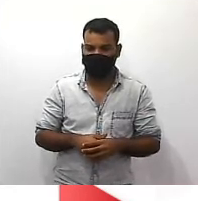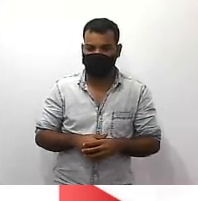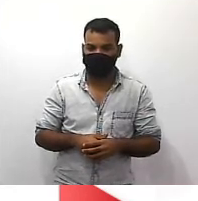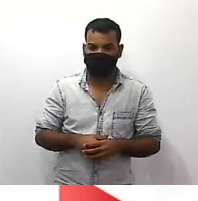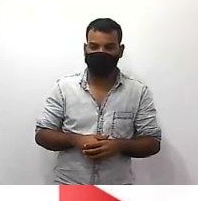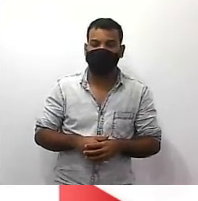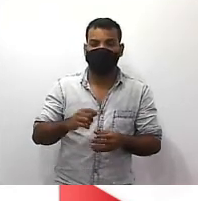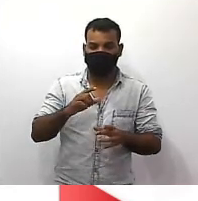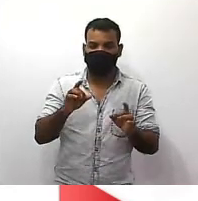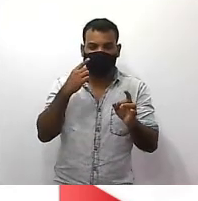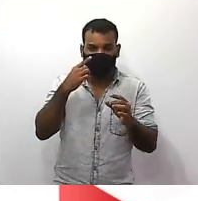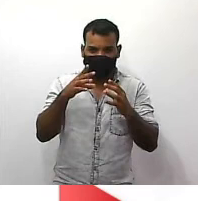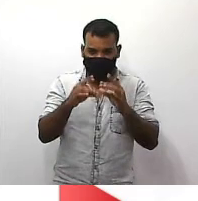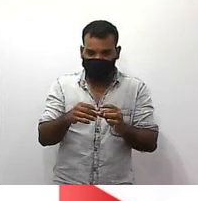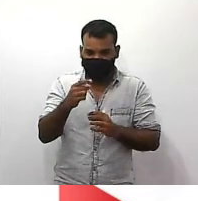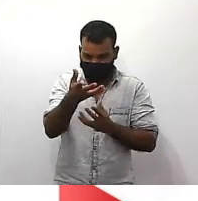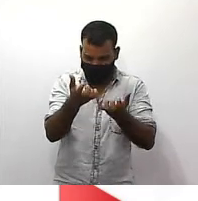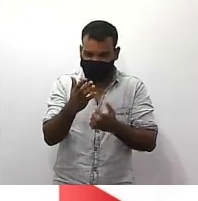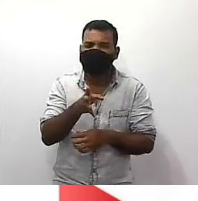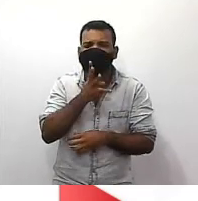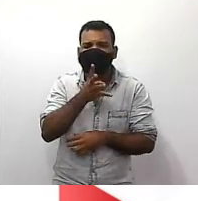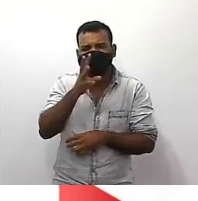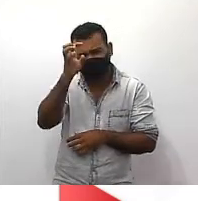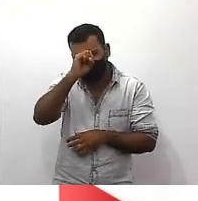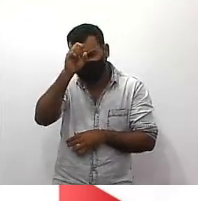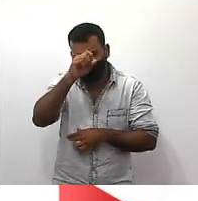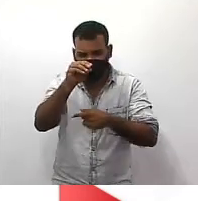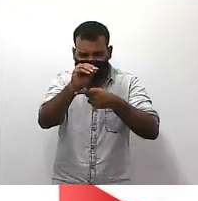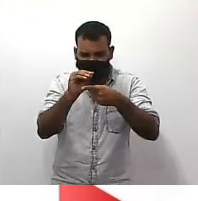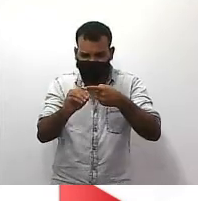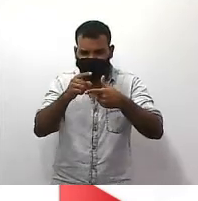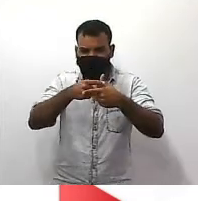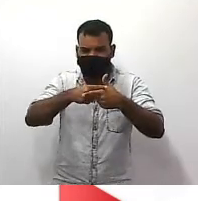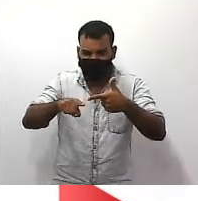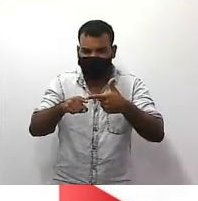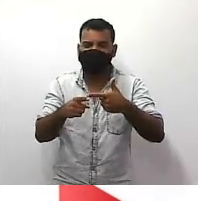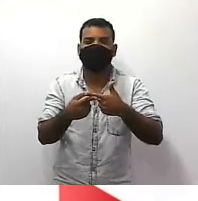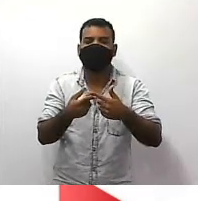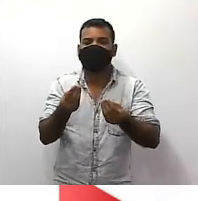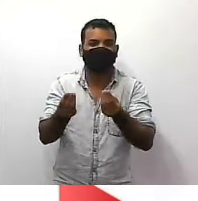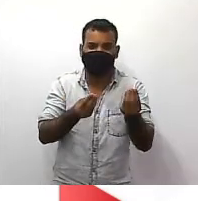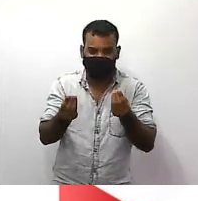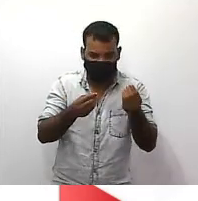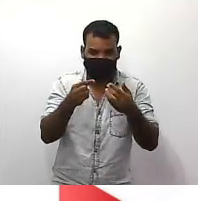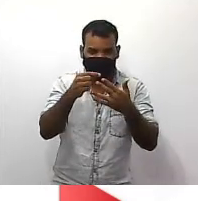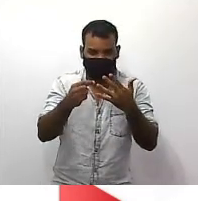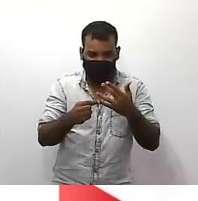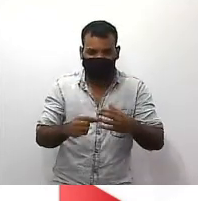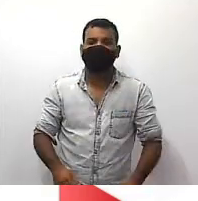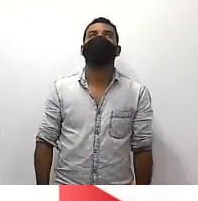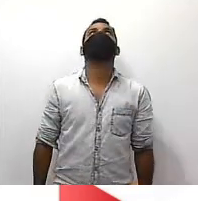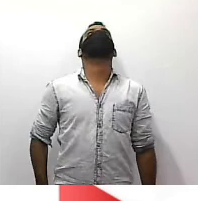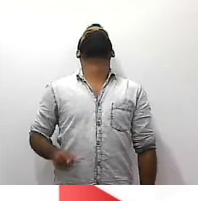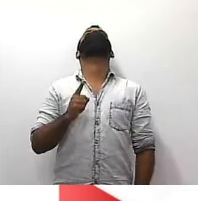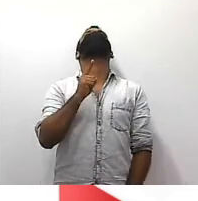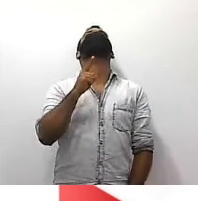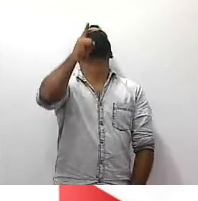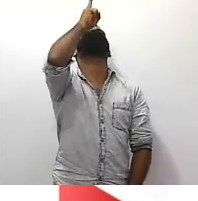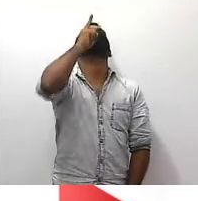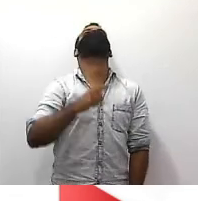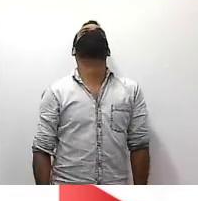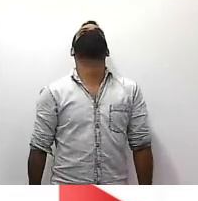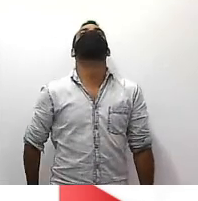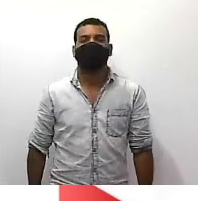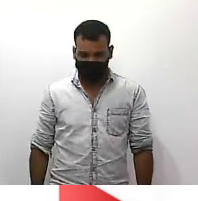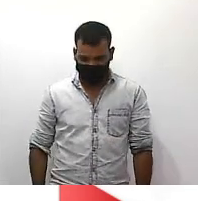detalhe o fechamento quer saber mais sobre fração suas características e subdivisões desse campo aponta a